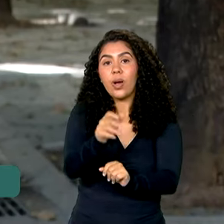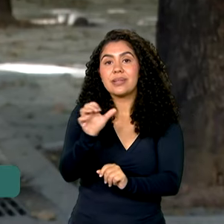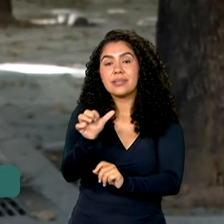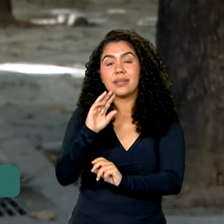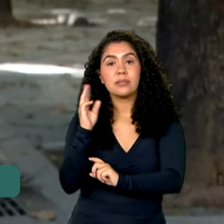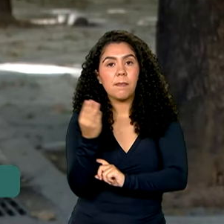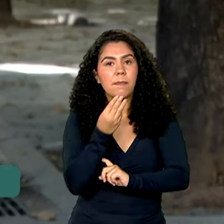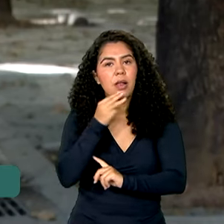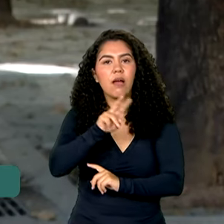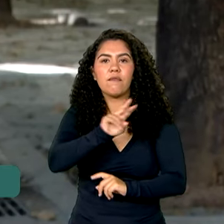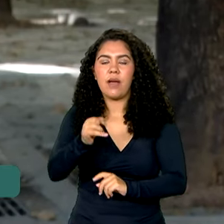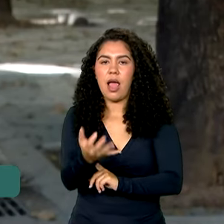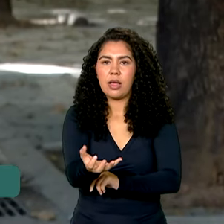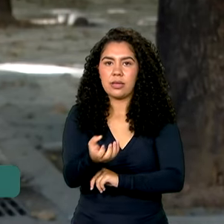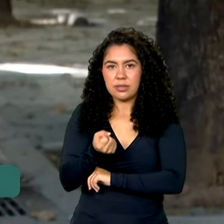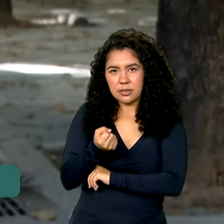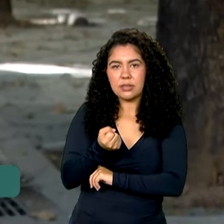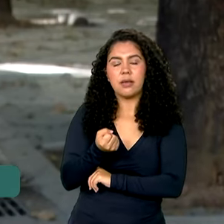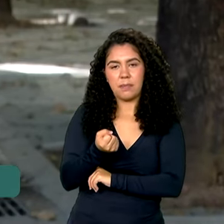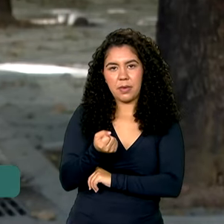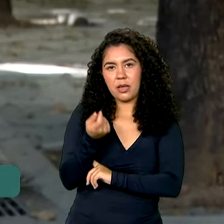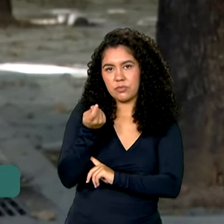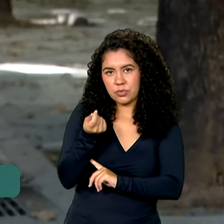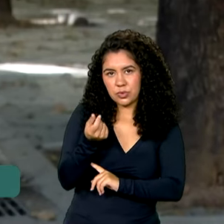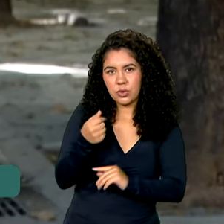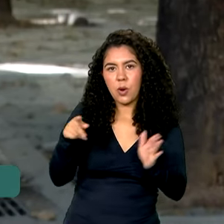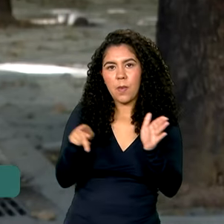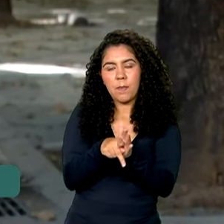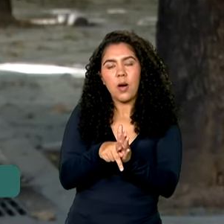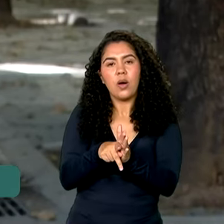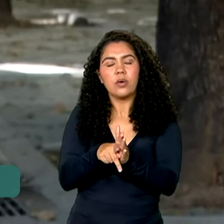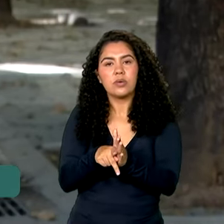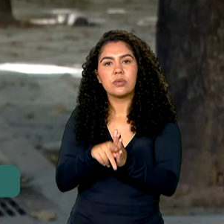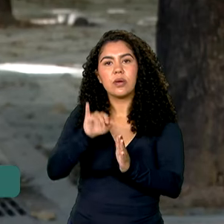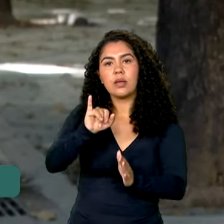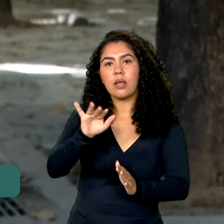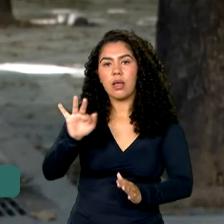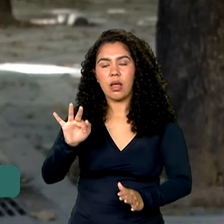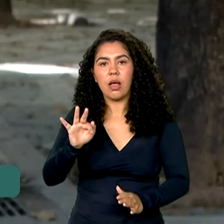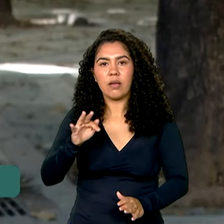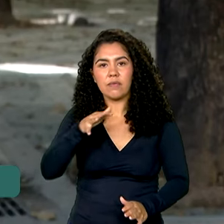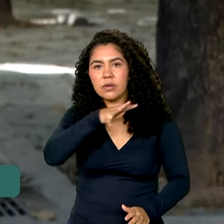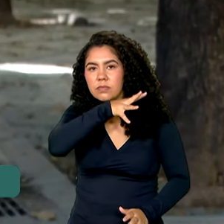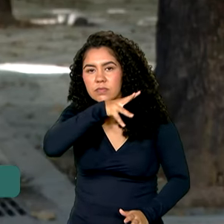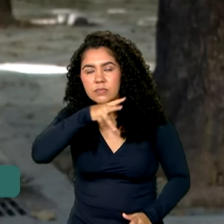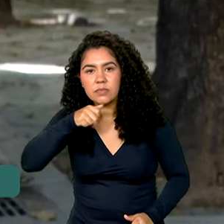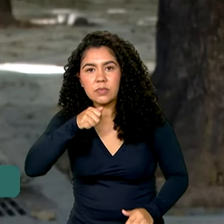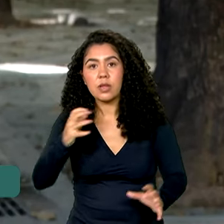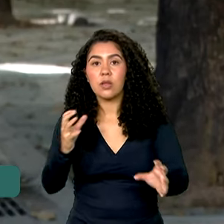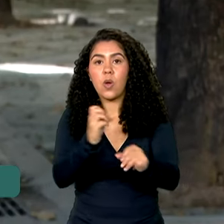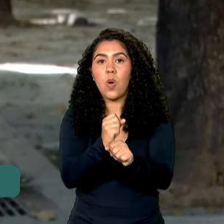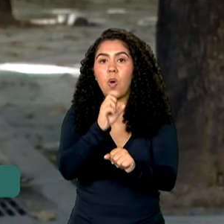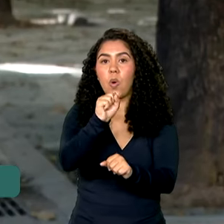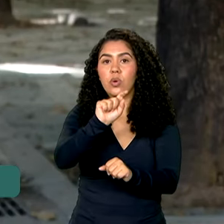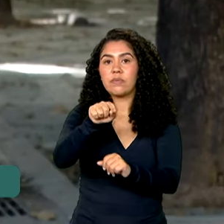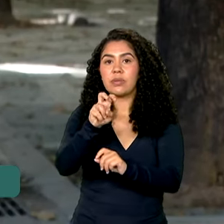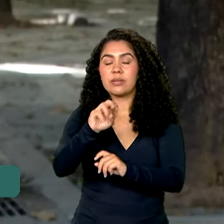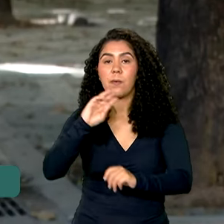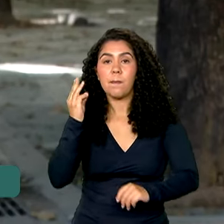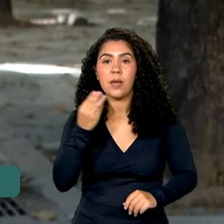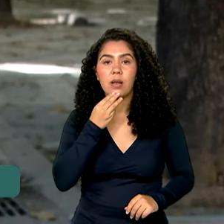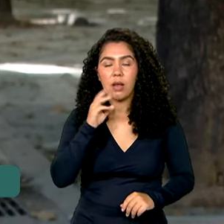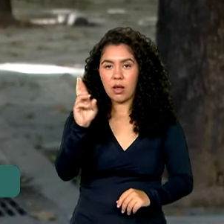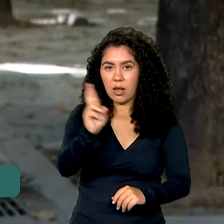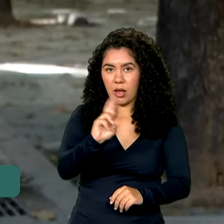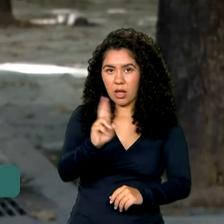receber o segundo lote do imposto de renda, que corresponde a valor de 8,5 bilhões de reais. O grupo